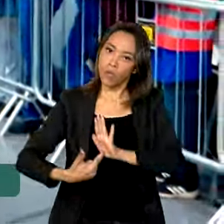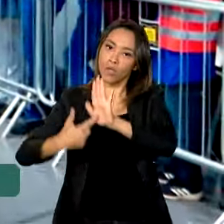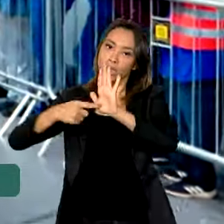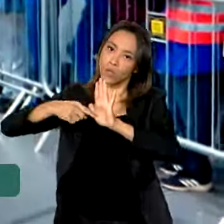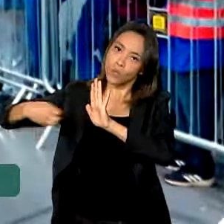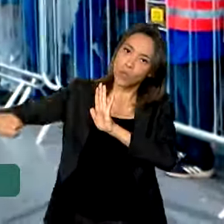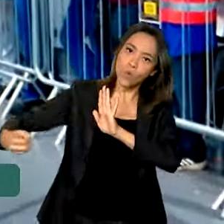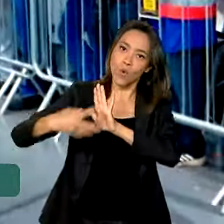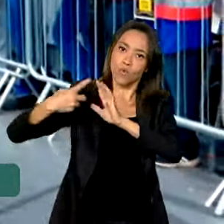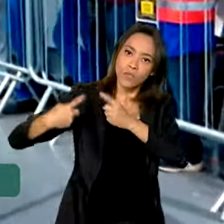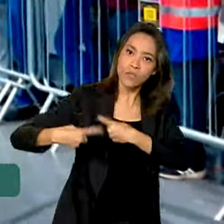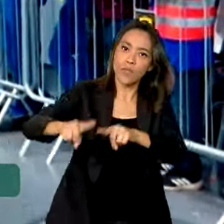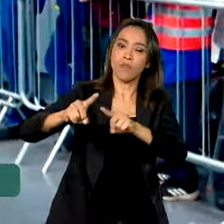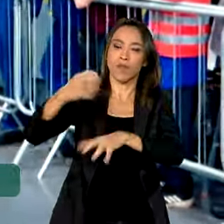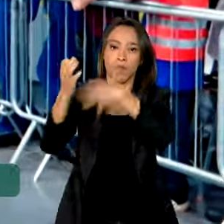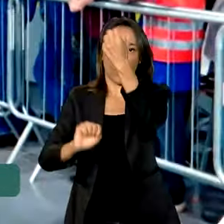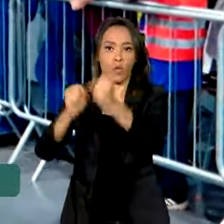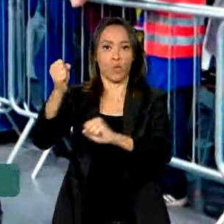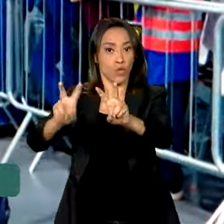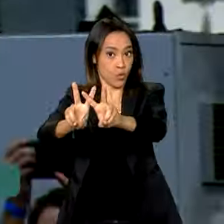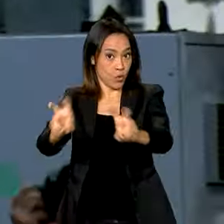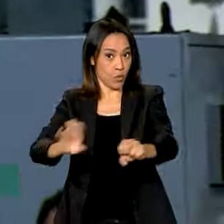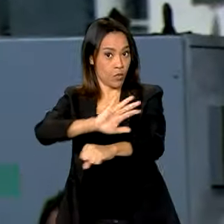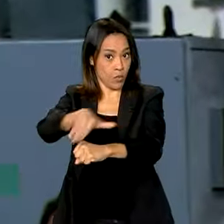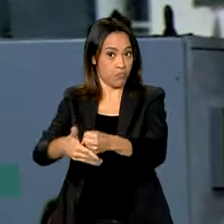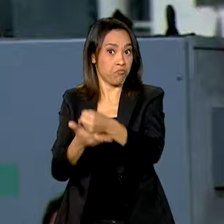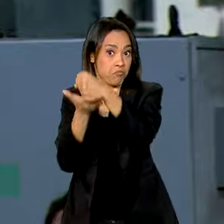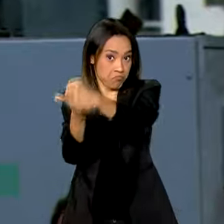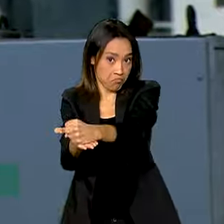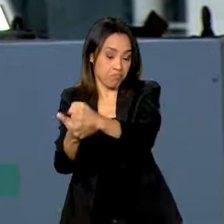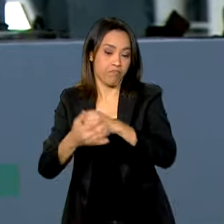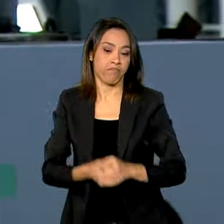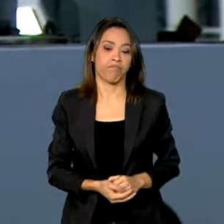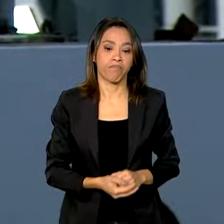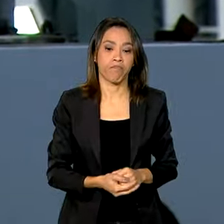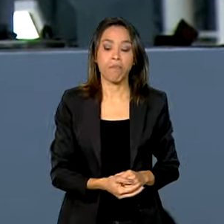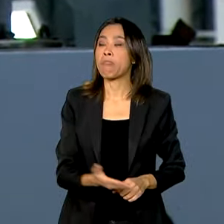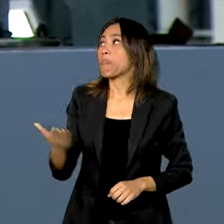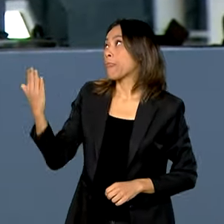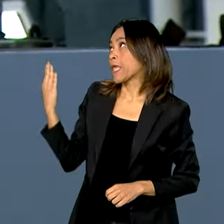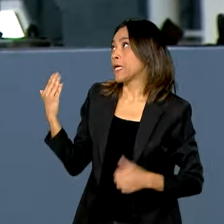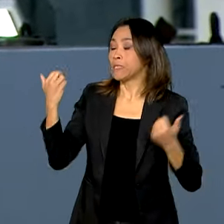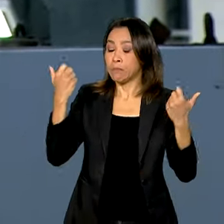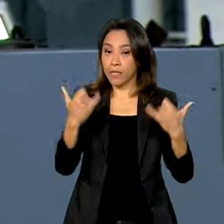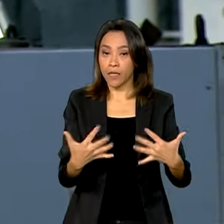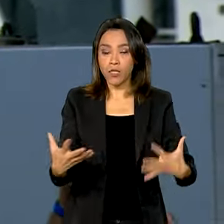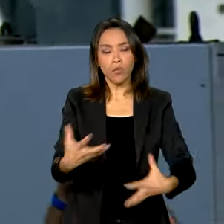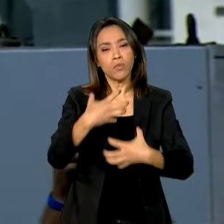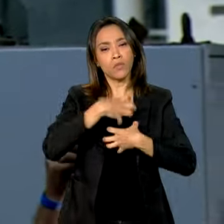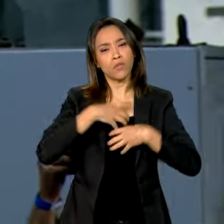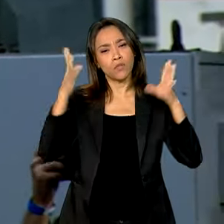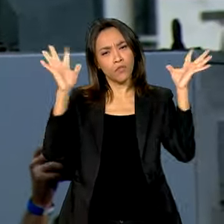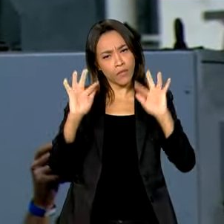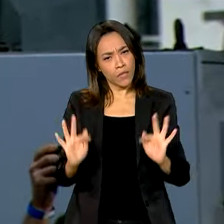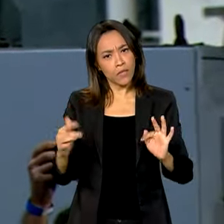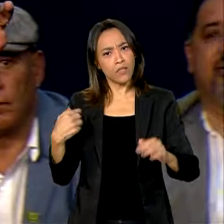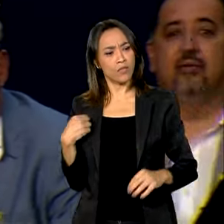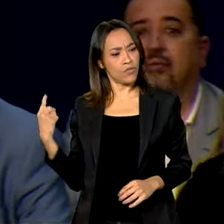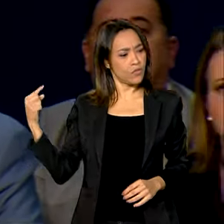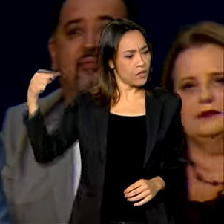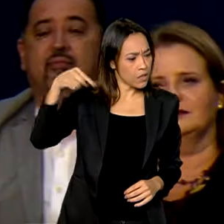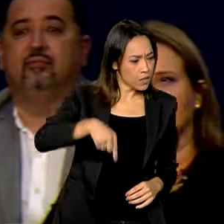indústria brasileira, o da sustentabilidade. Eu fico extremamente feliz de vir na Volkswagen,